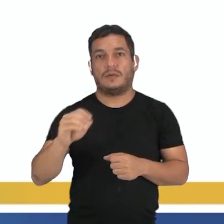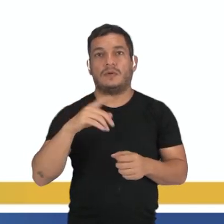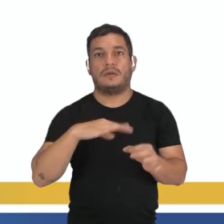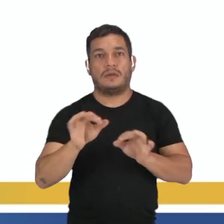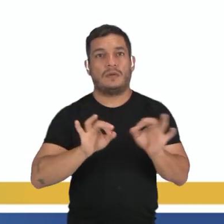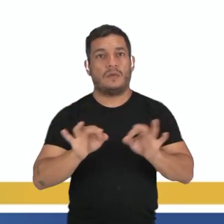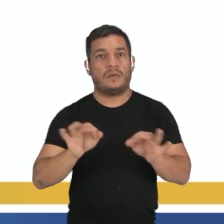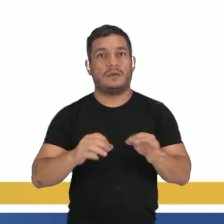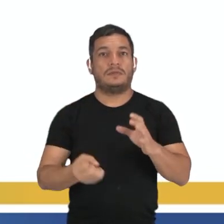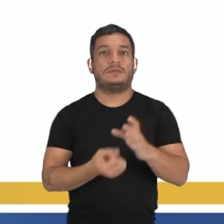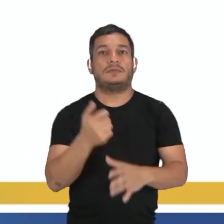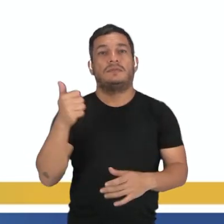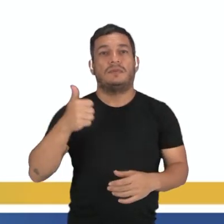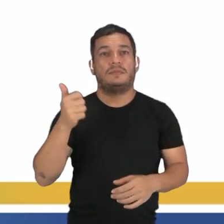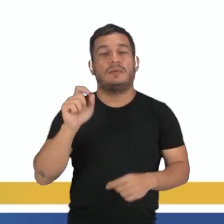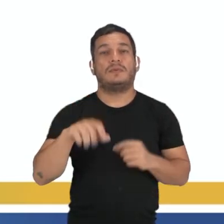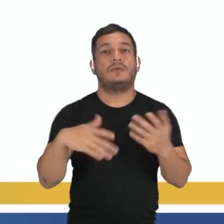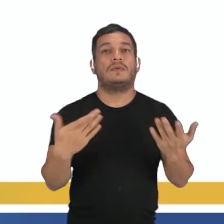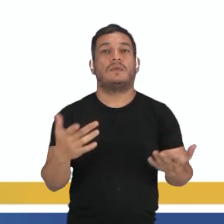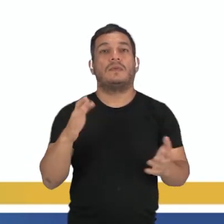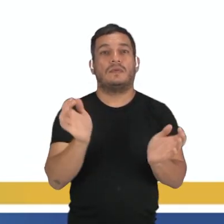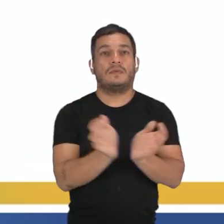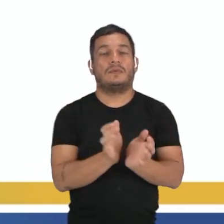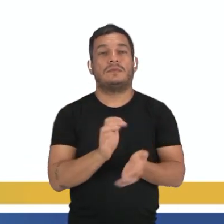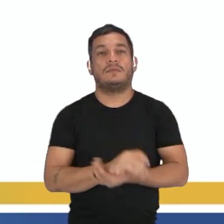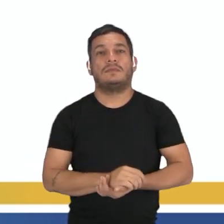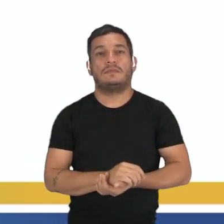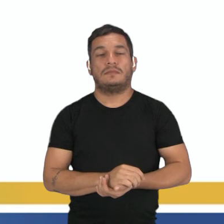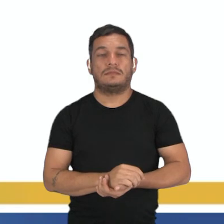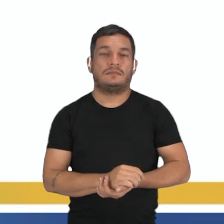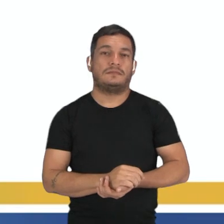estrutura surgiu primeiramente em qual desses grupos aí?